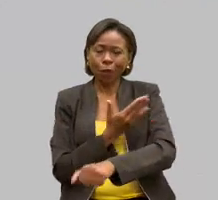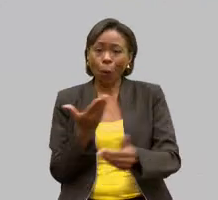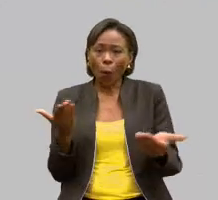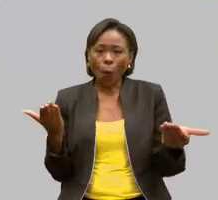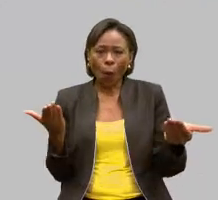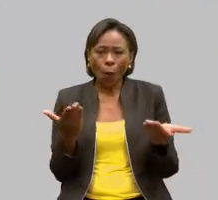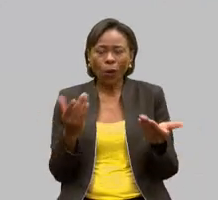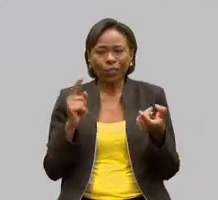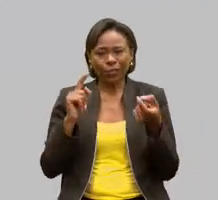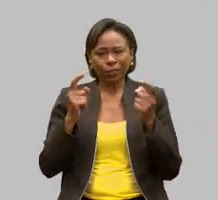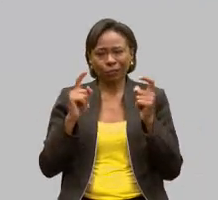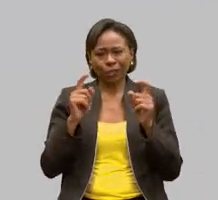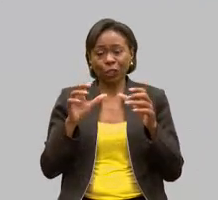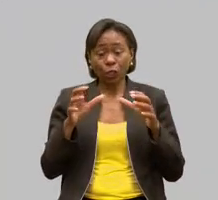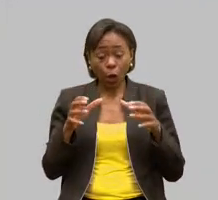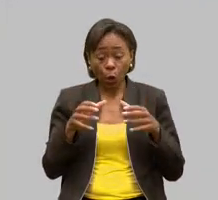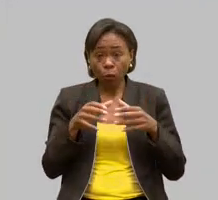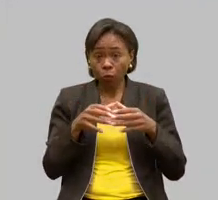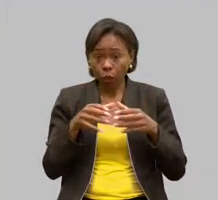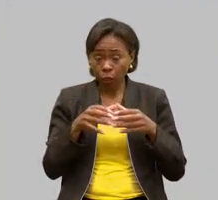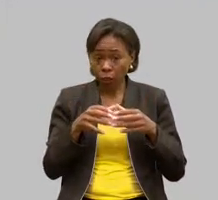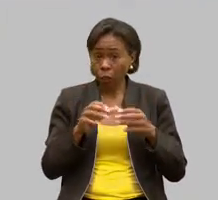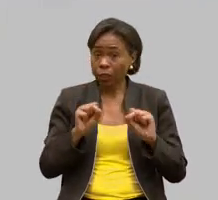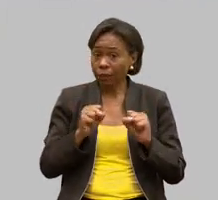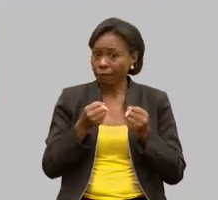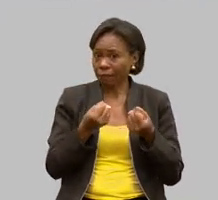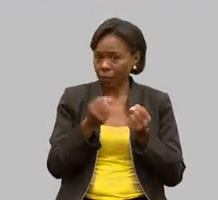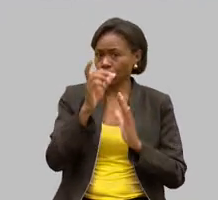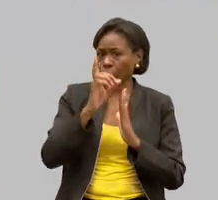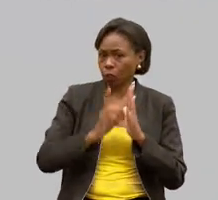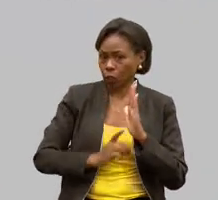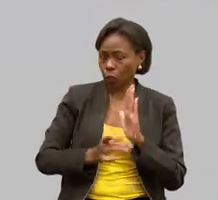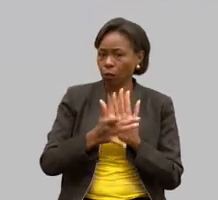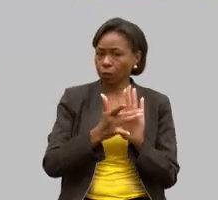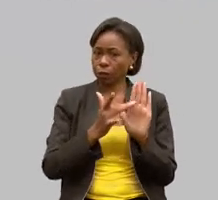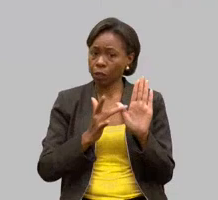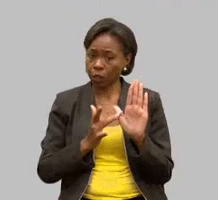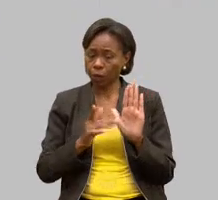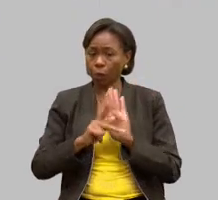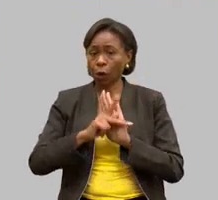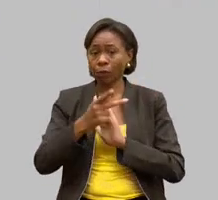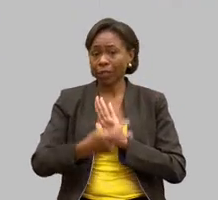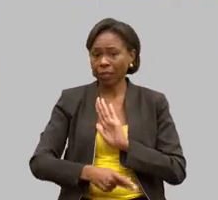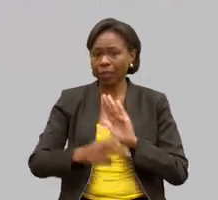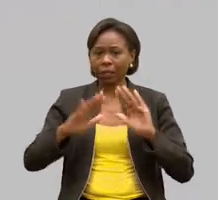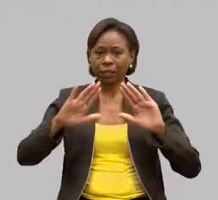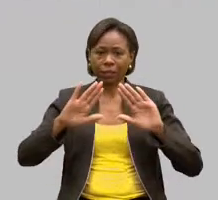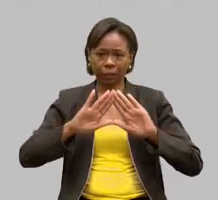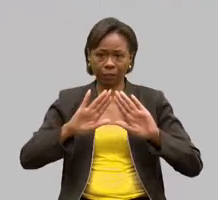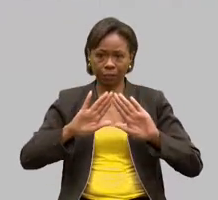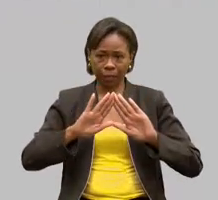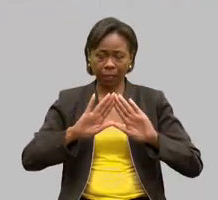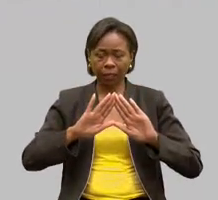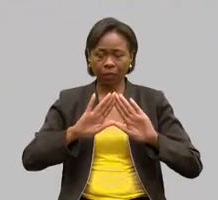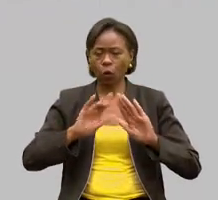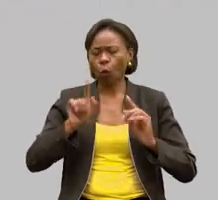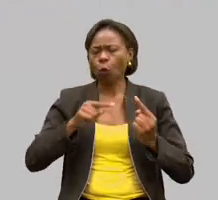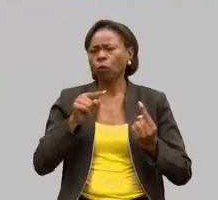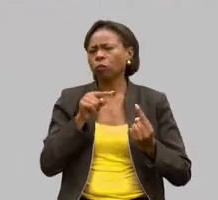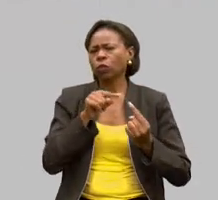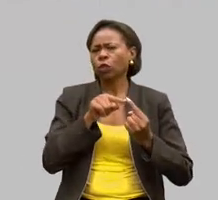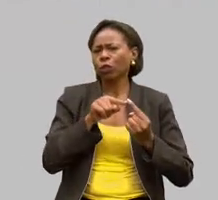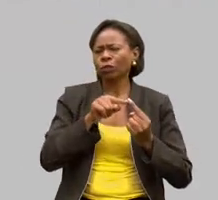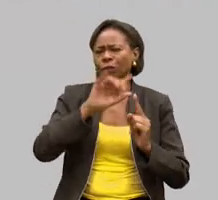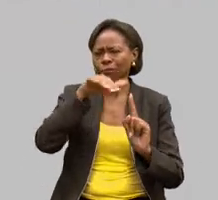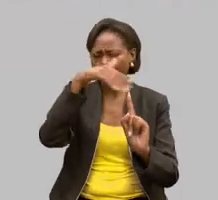pública da Comissão de Defesa dos Direitos da Pessoa com Deficiência da Assembleia Legislativa de Minas Gerais, para homenagear e reconhecer o